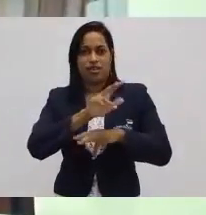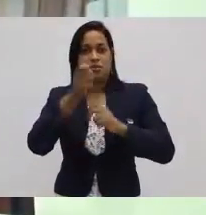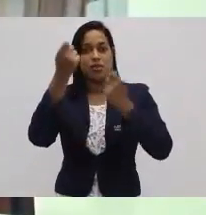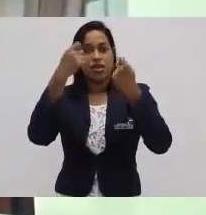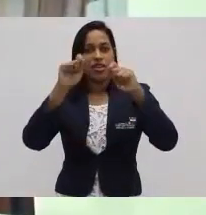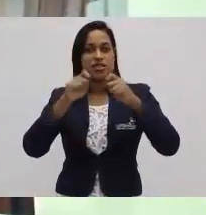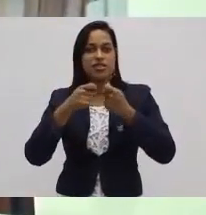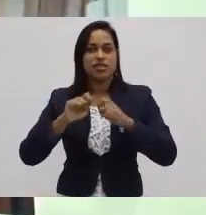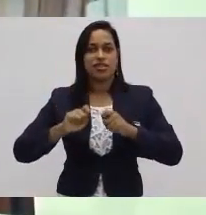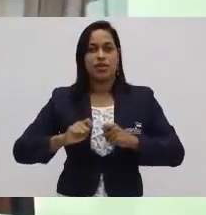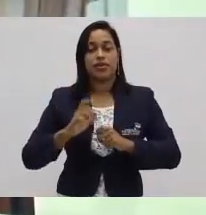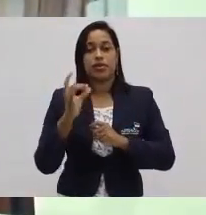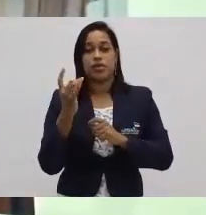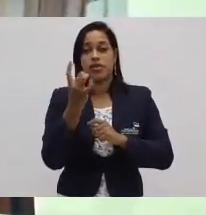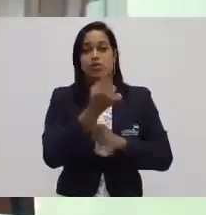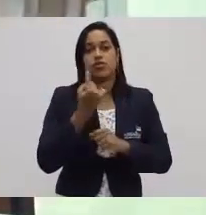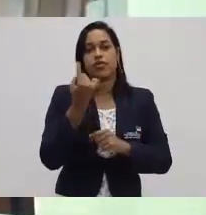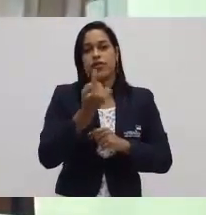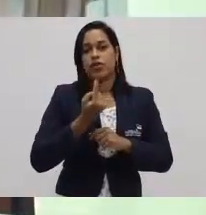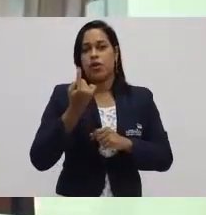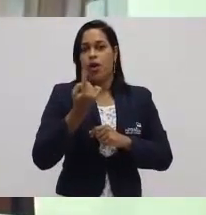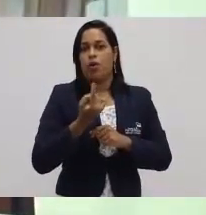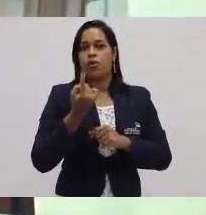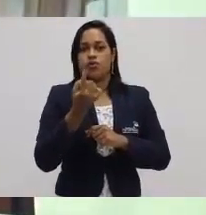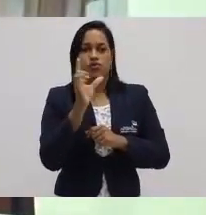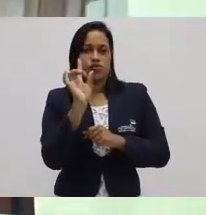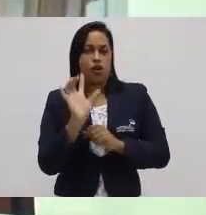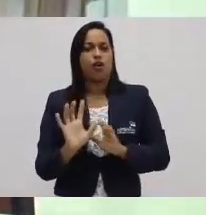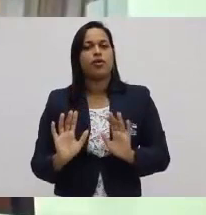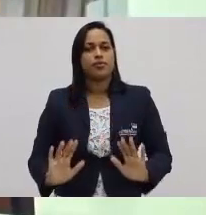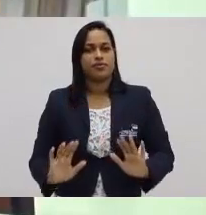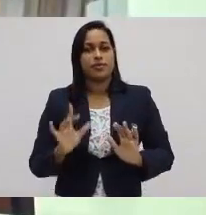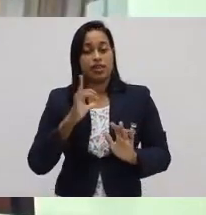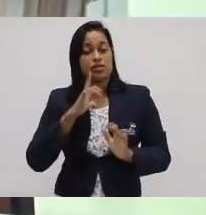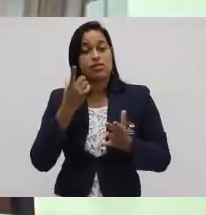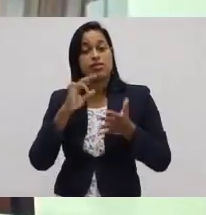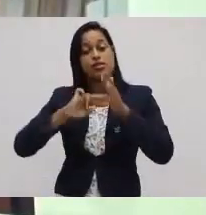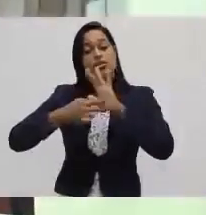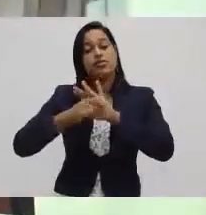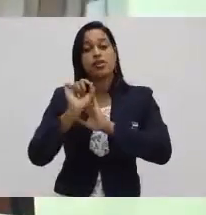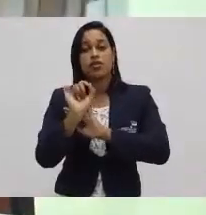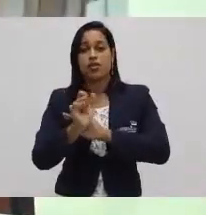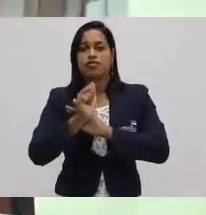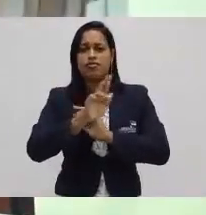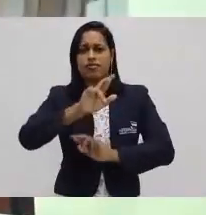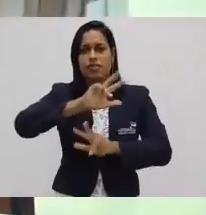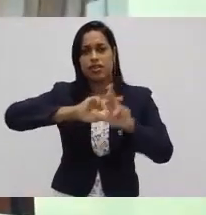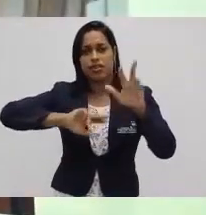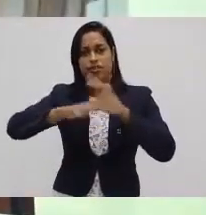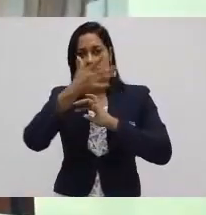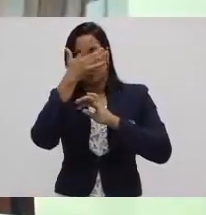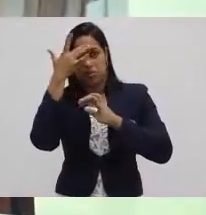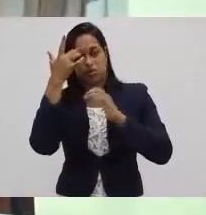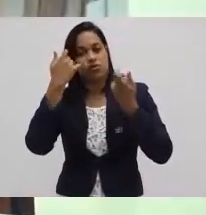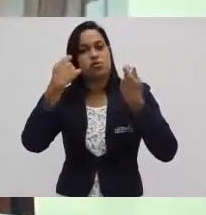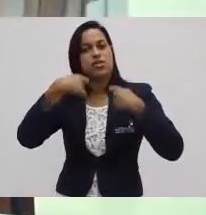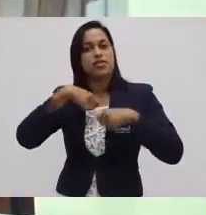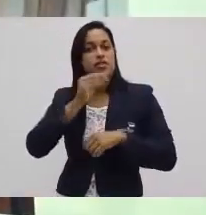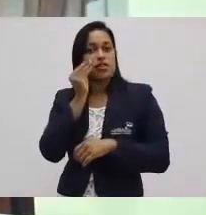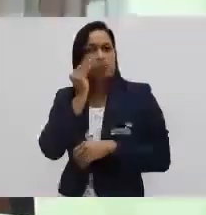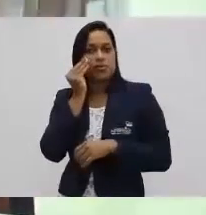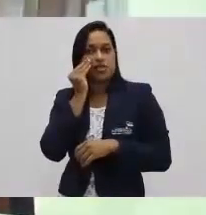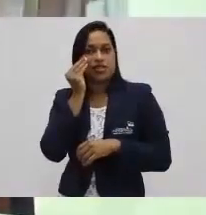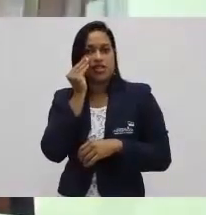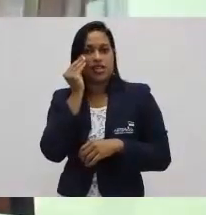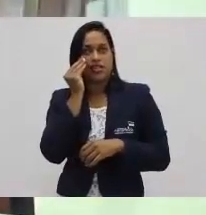artesanal e personalizado. Isso indicava que várias pessoas naquela produção eram especializadas